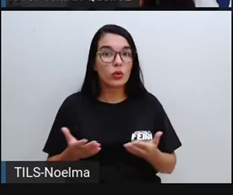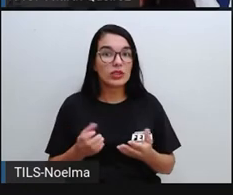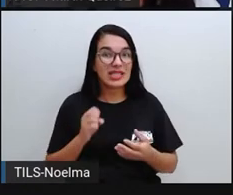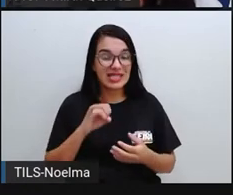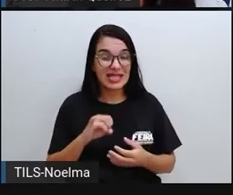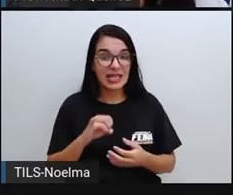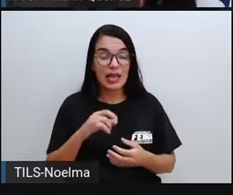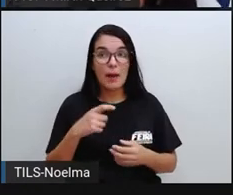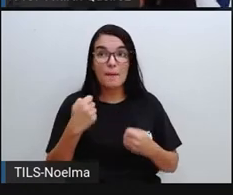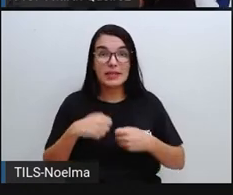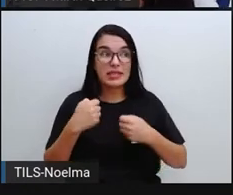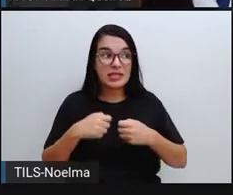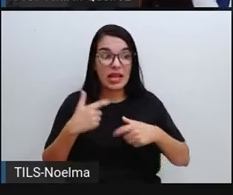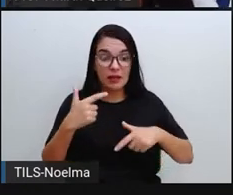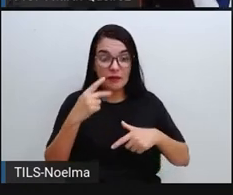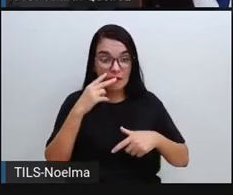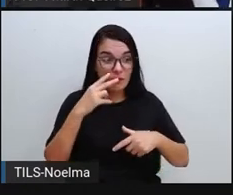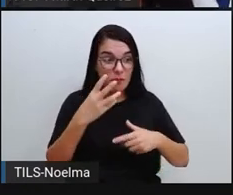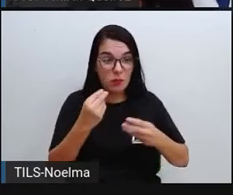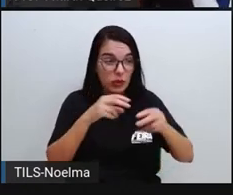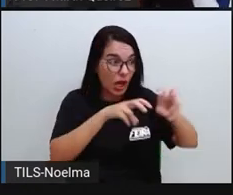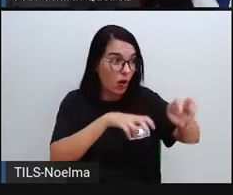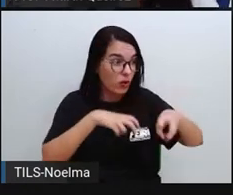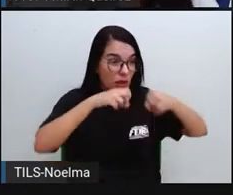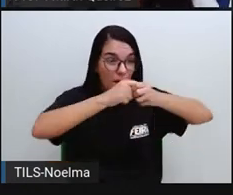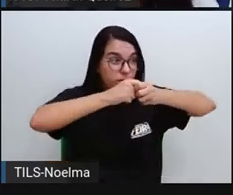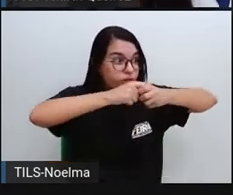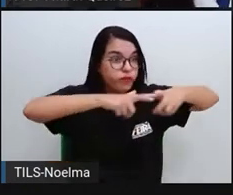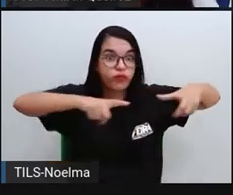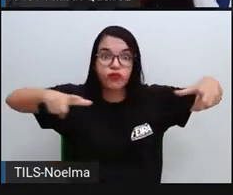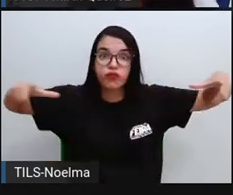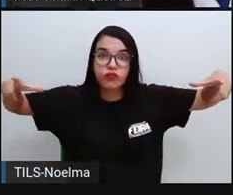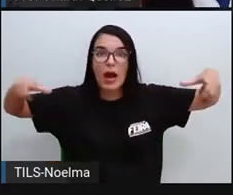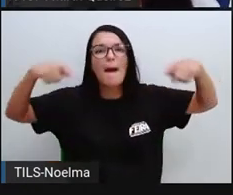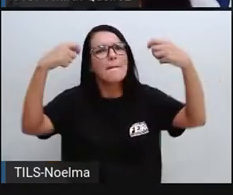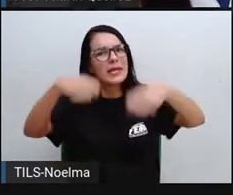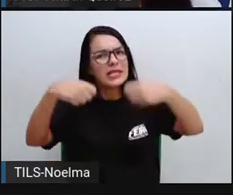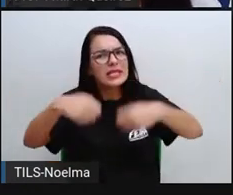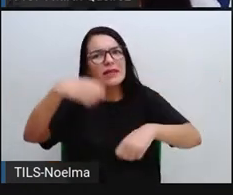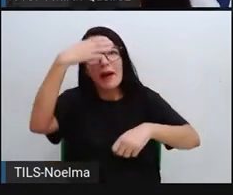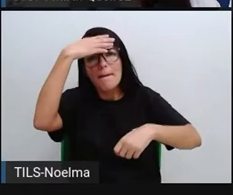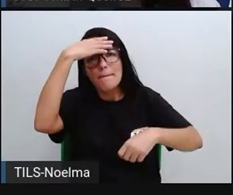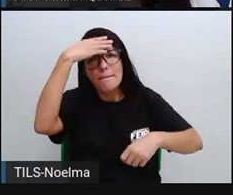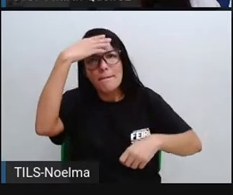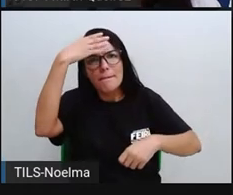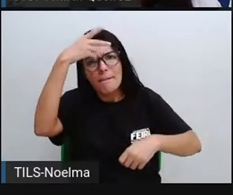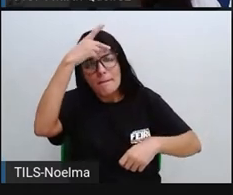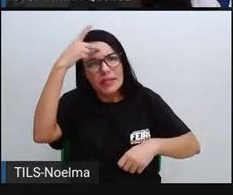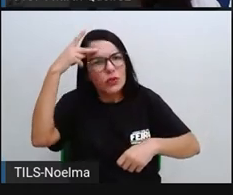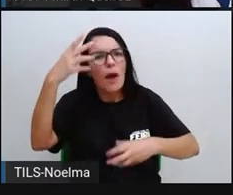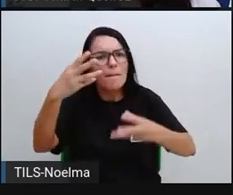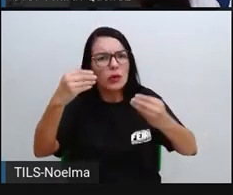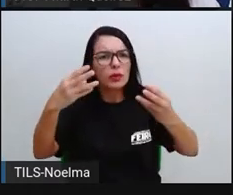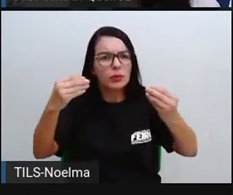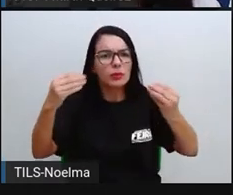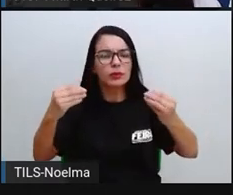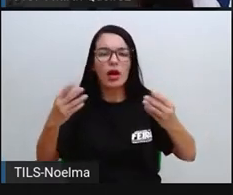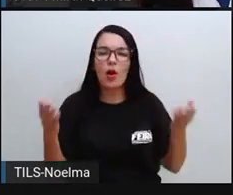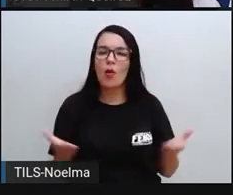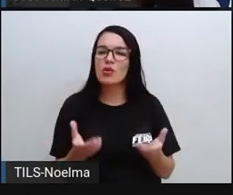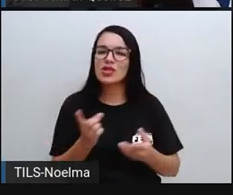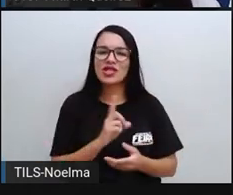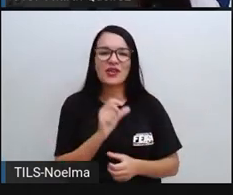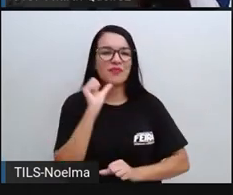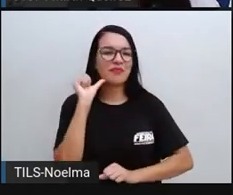uma atividade de grande escala, necessitava-se de muita gente para desenvolver esse trabalho, né? Hoje a gente já tem